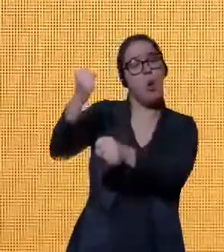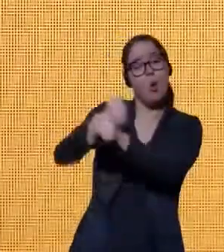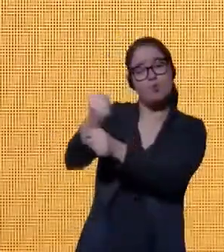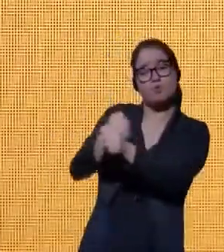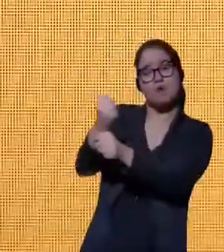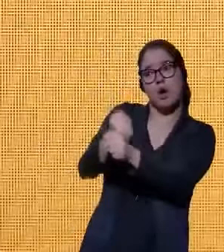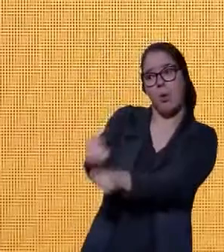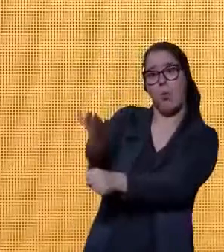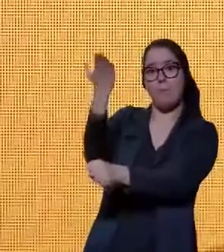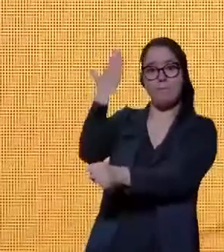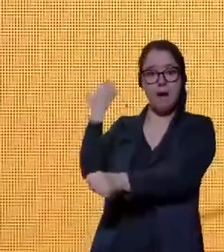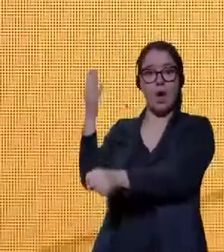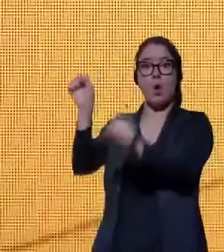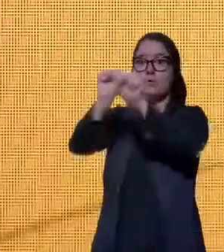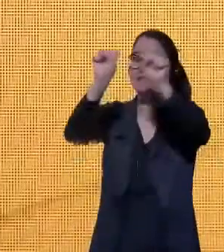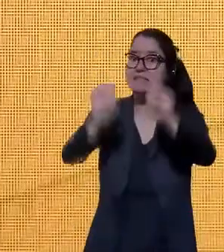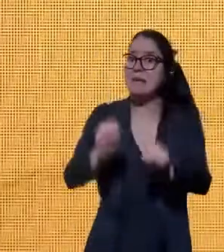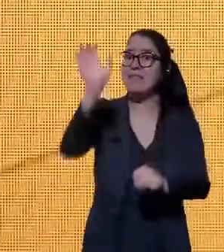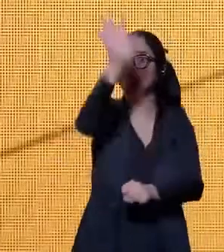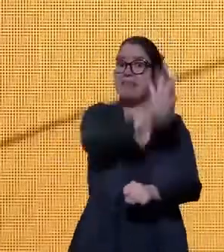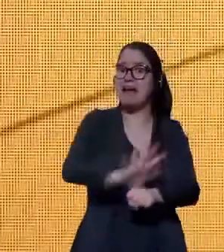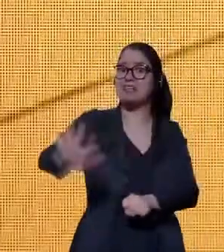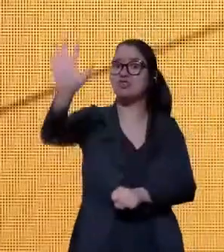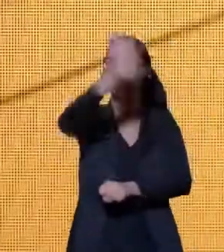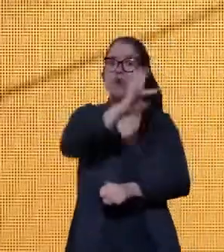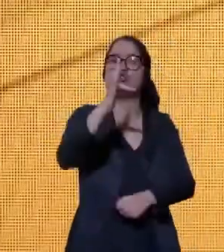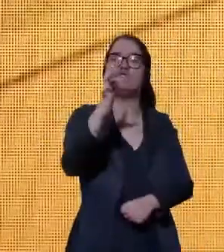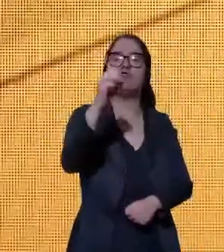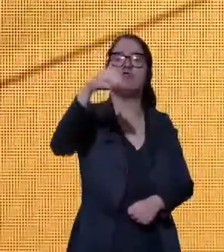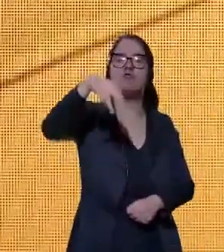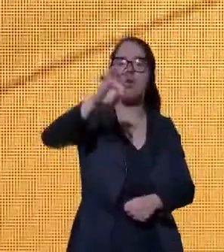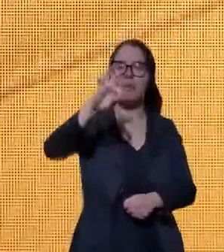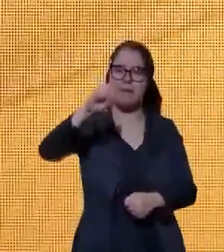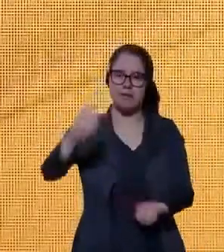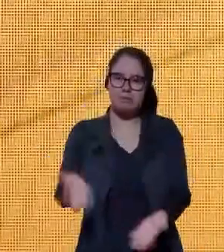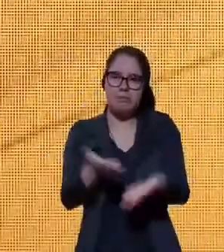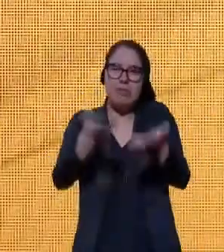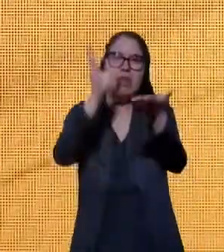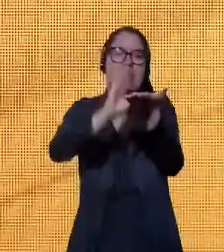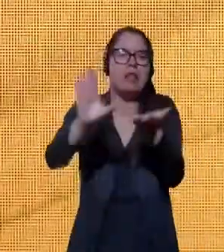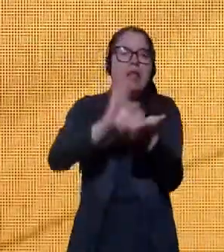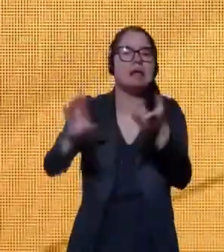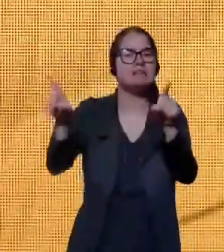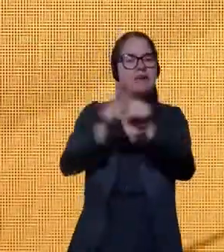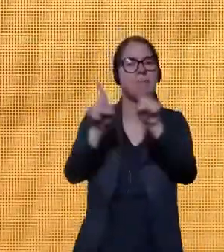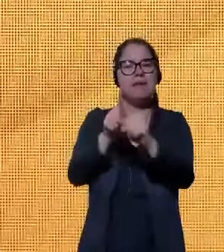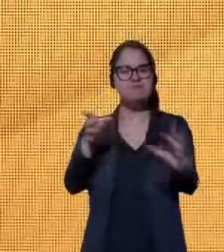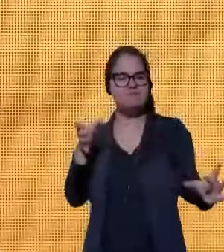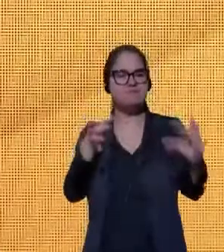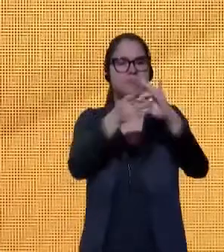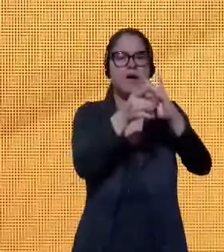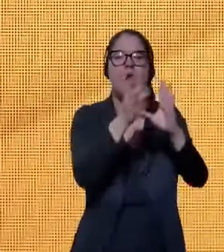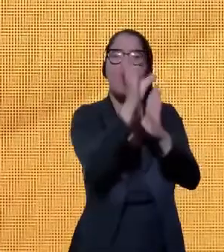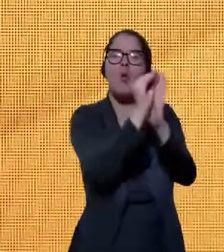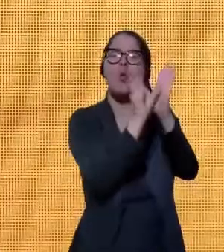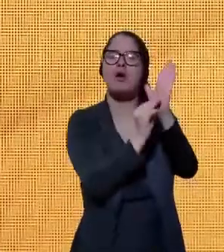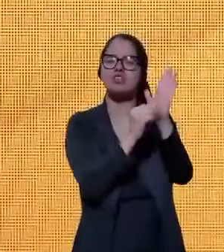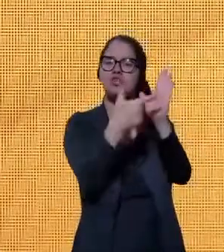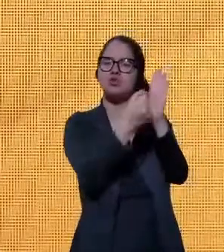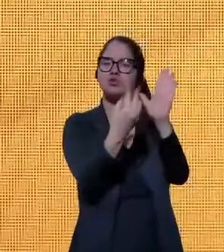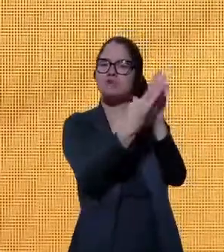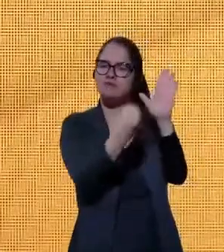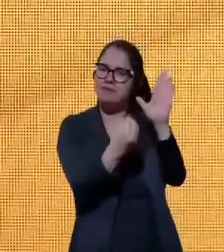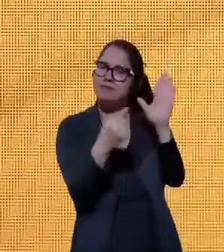o Sistema Nacional de Fomento aumentou seu engajamento com a agenda do desenvolvimento sustentável. Nesse ponto,